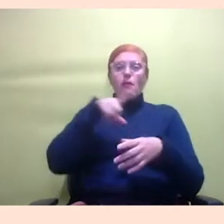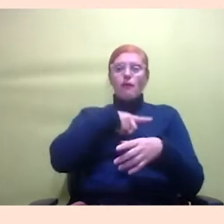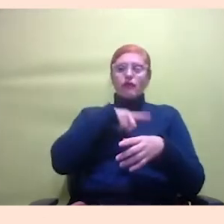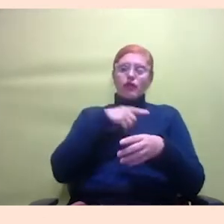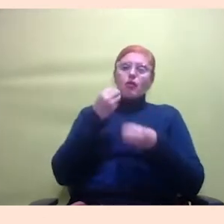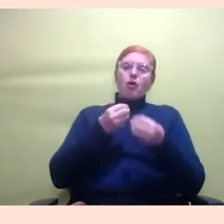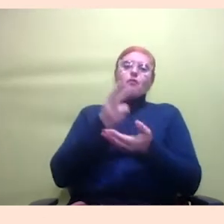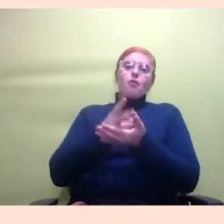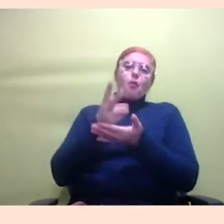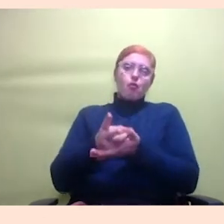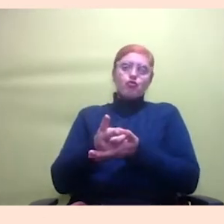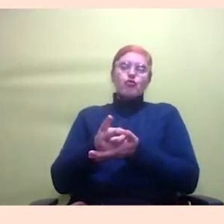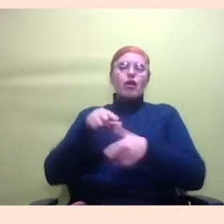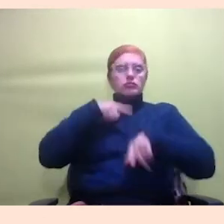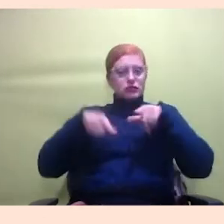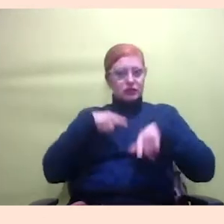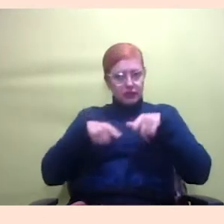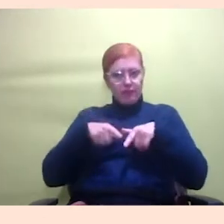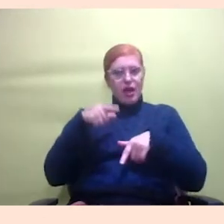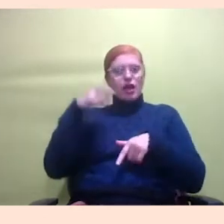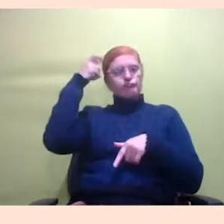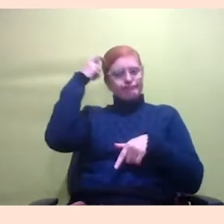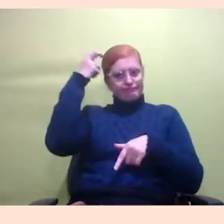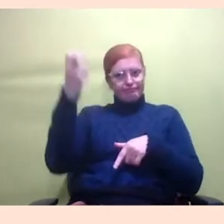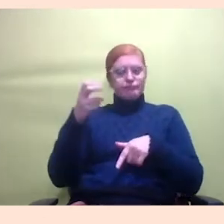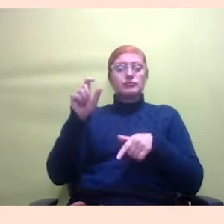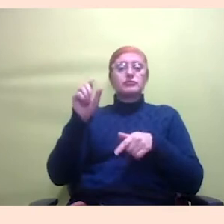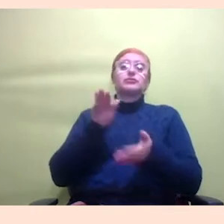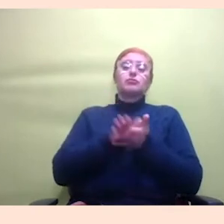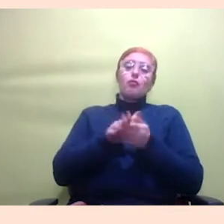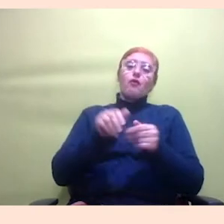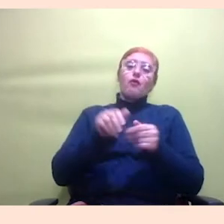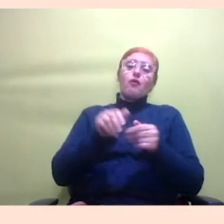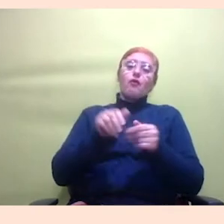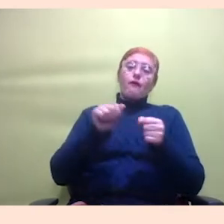esse trabalho intelectual que elas fazem então a gente está vendo como a gente consegue